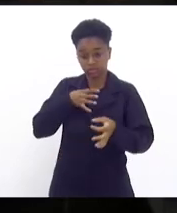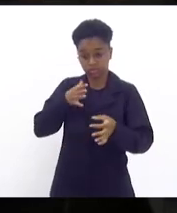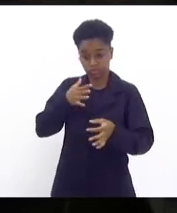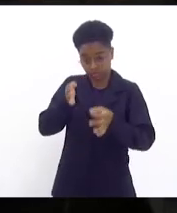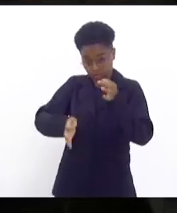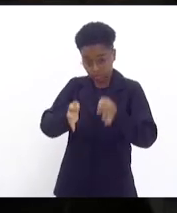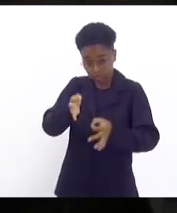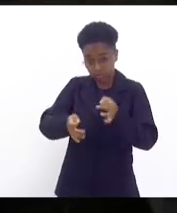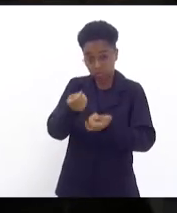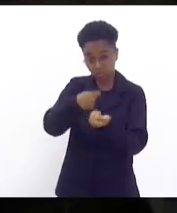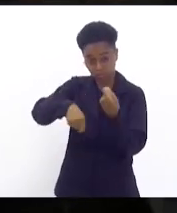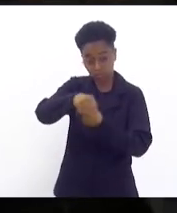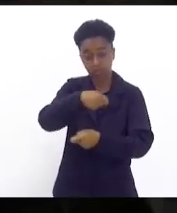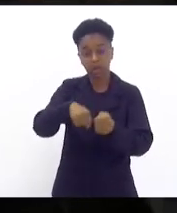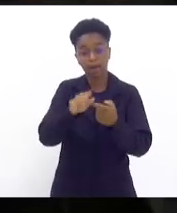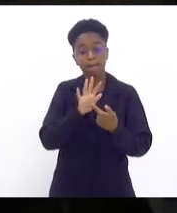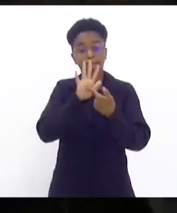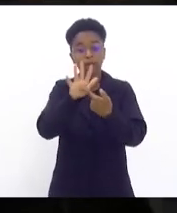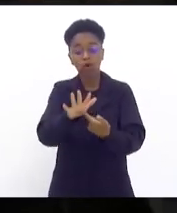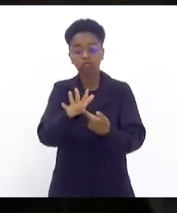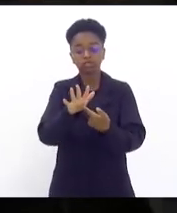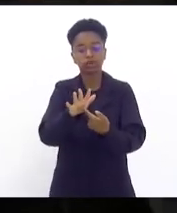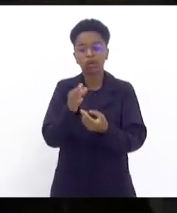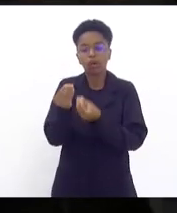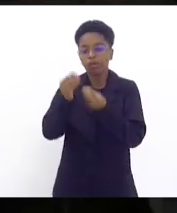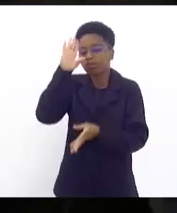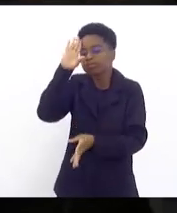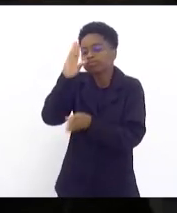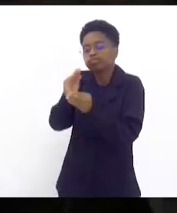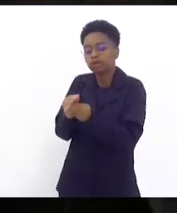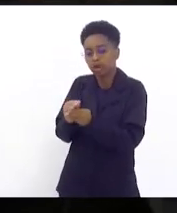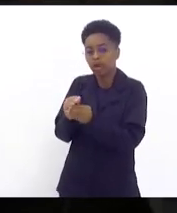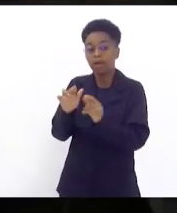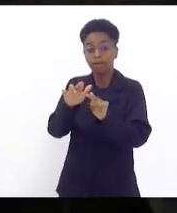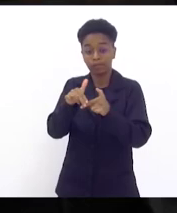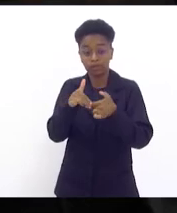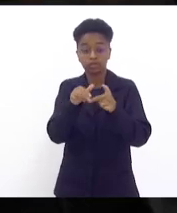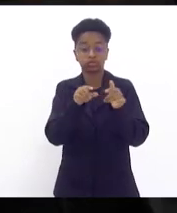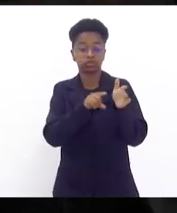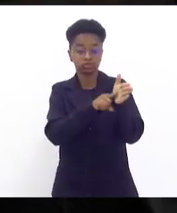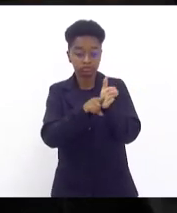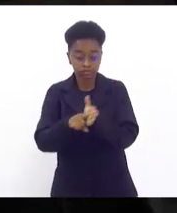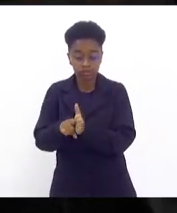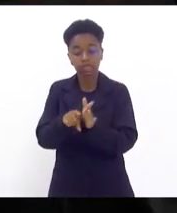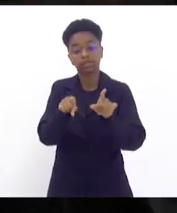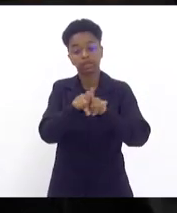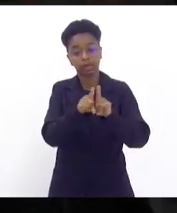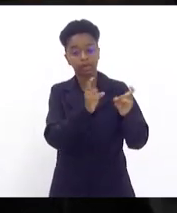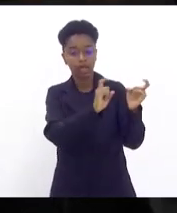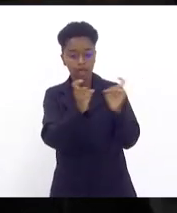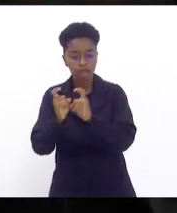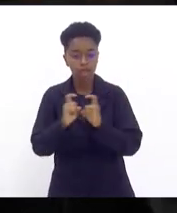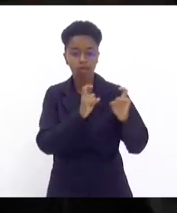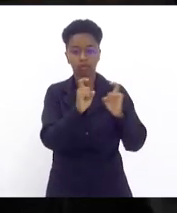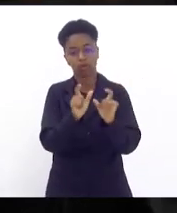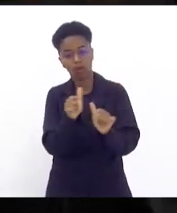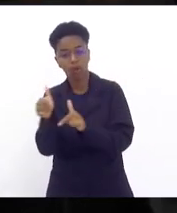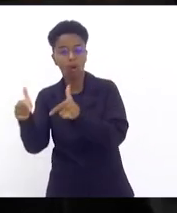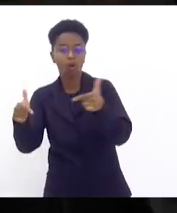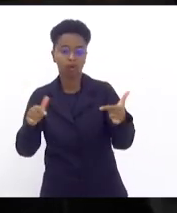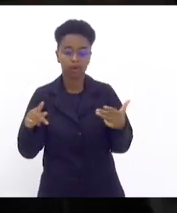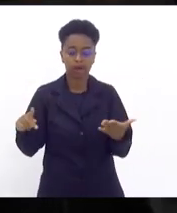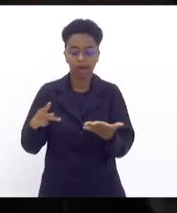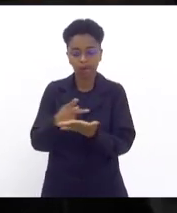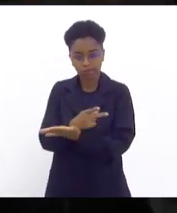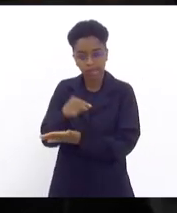de onde vem as conclusões dele, de processos de auditorias e outros que tramitam ou